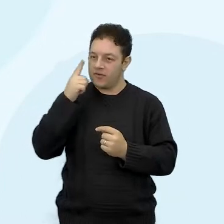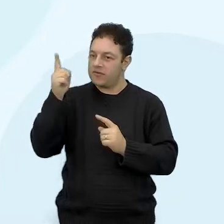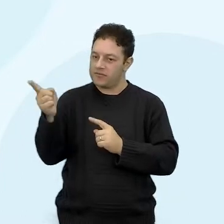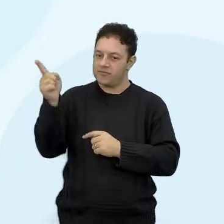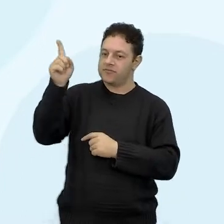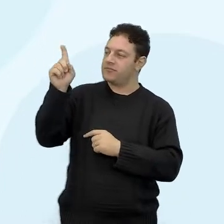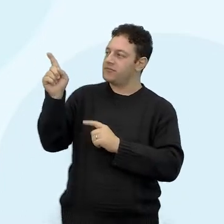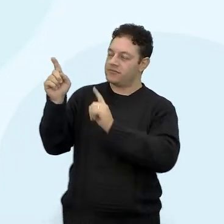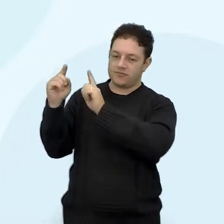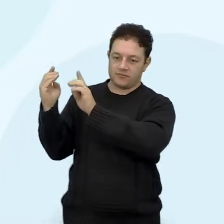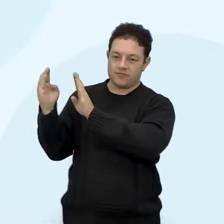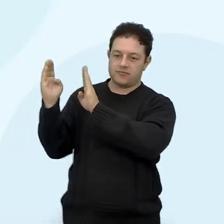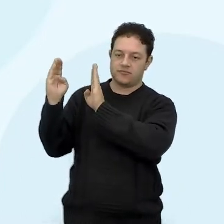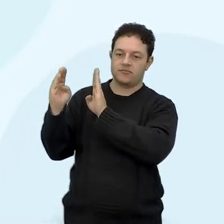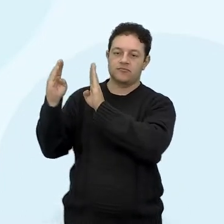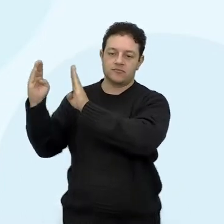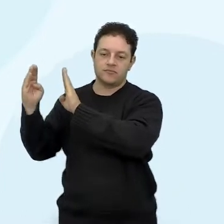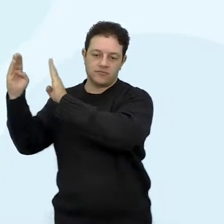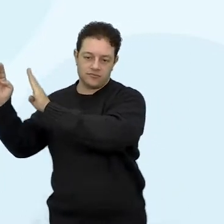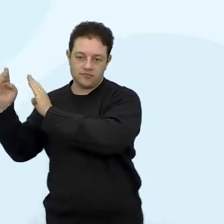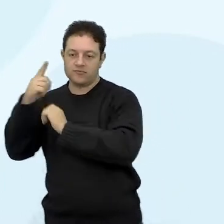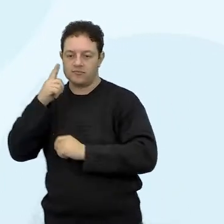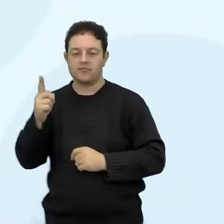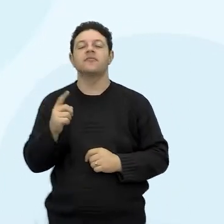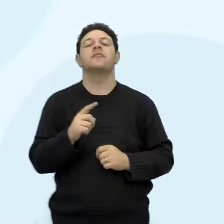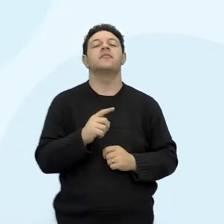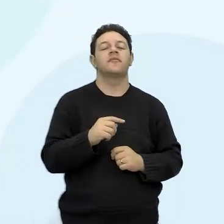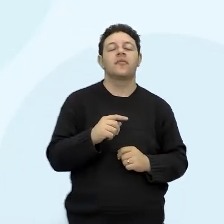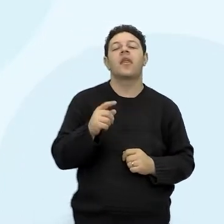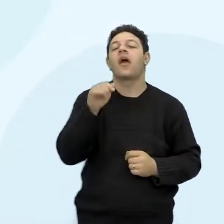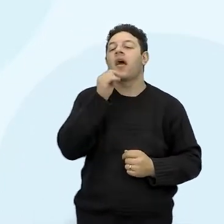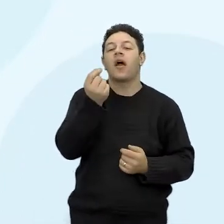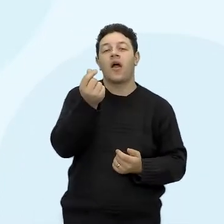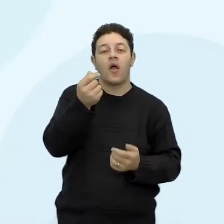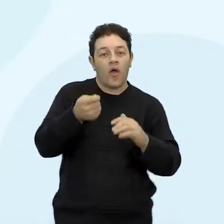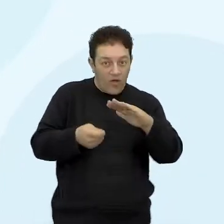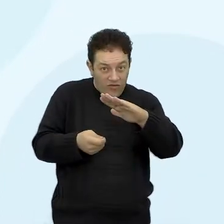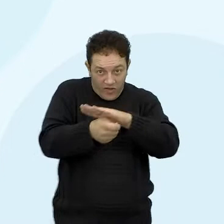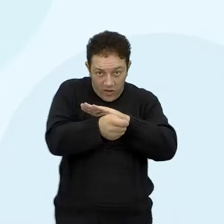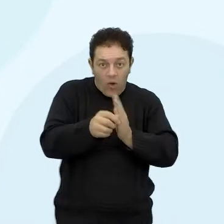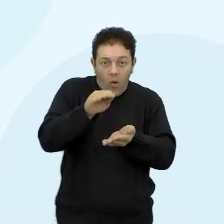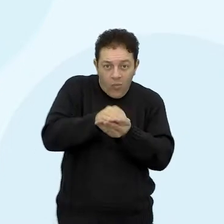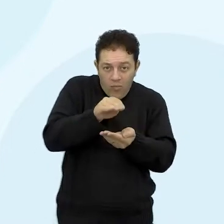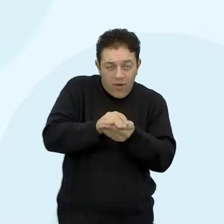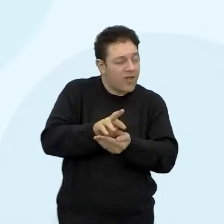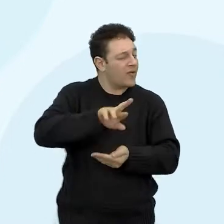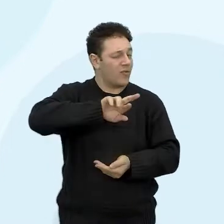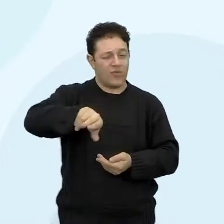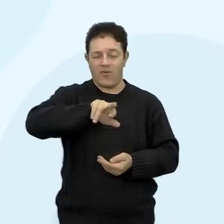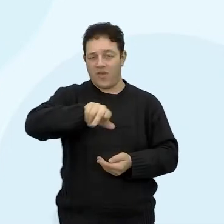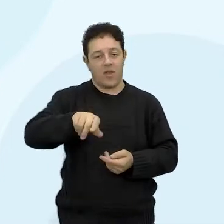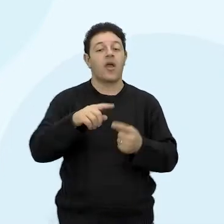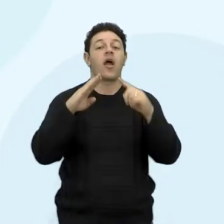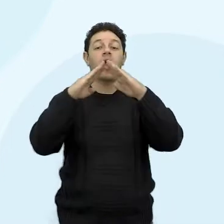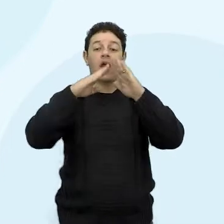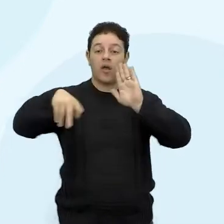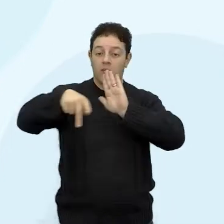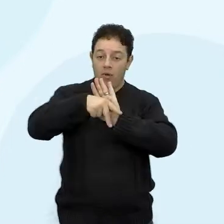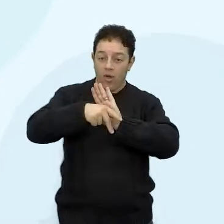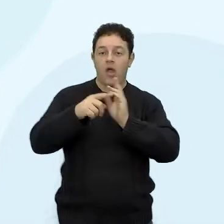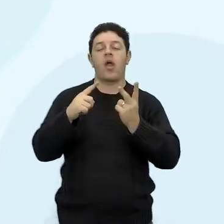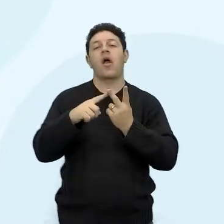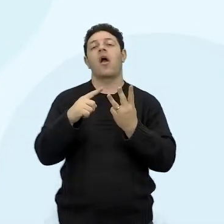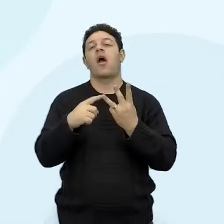equivocadamente pensamos que é o investimento, que é a conta poupança, que ela não é um investimento. A casa própria, o carro